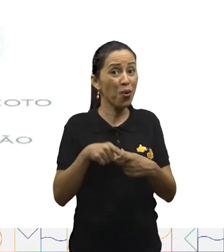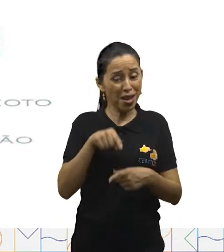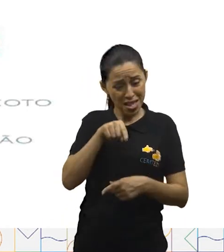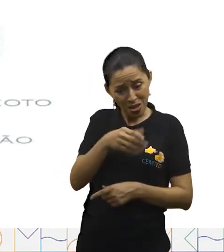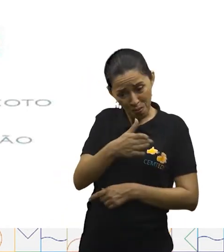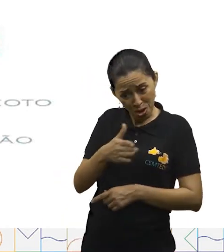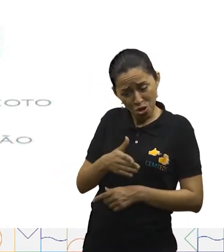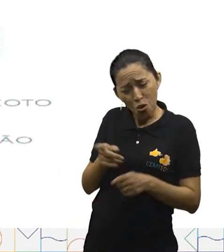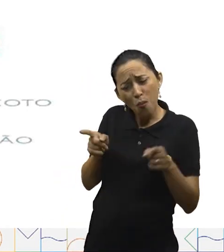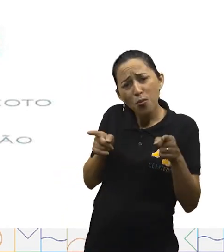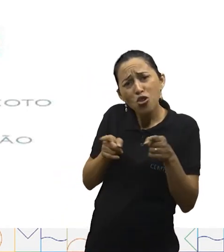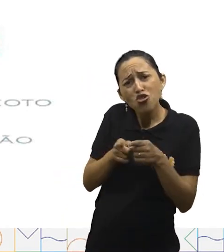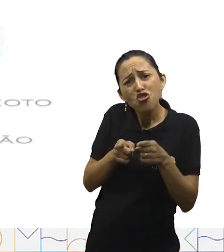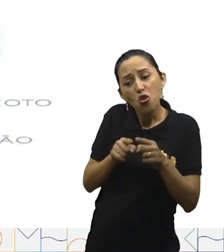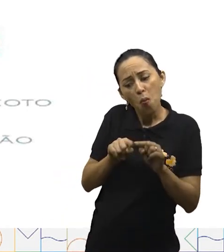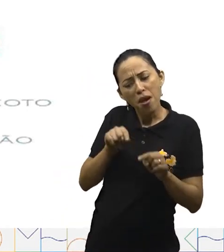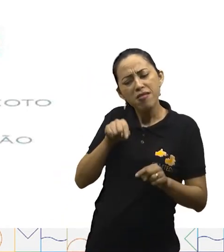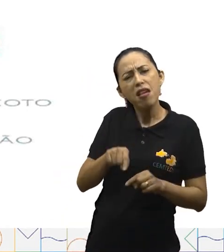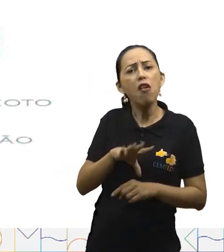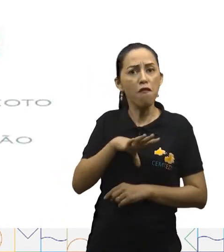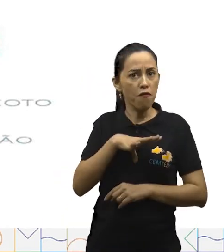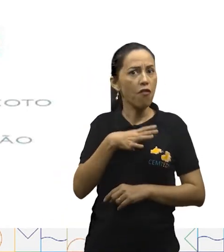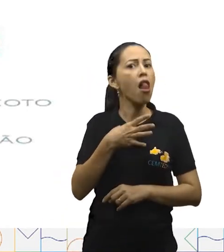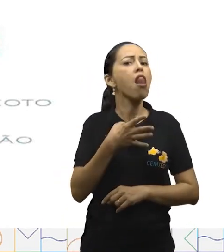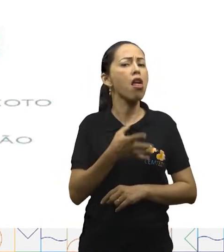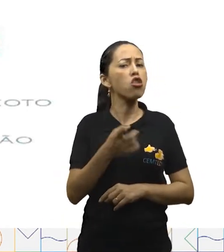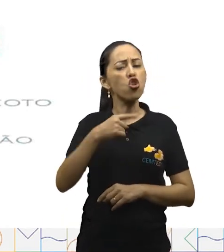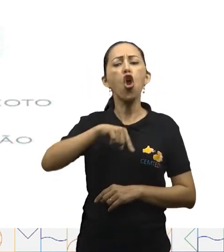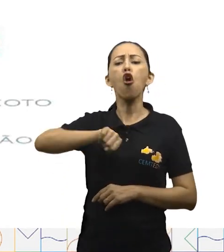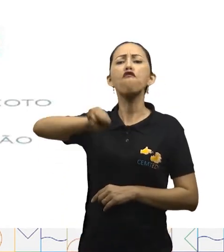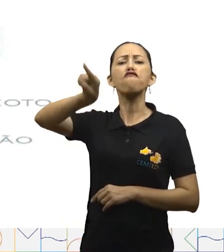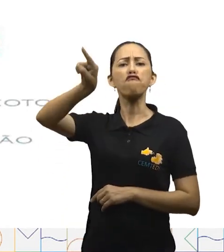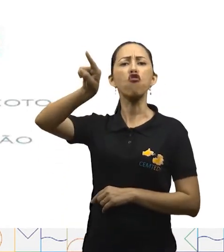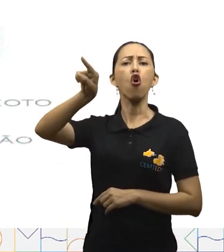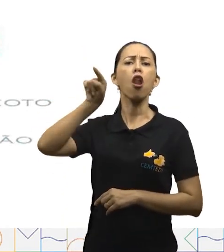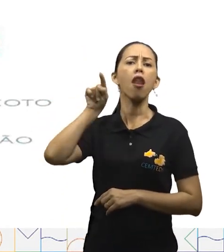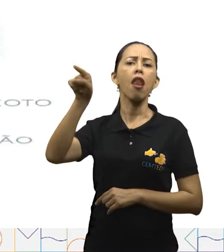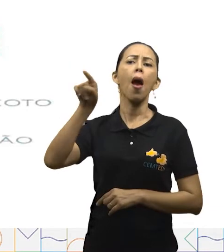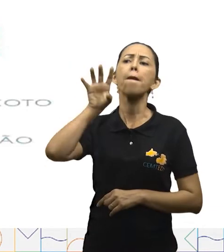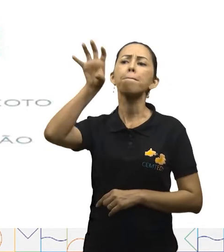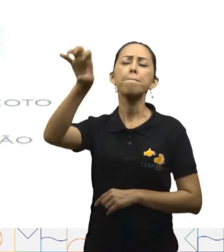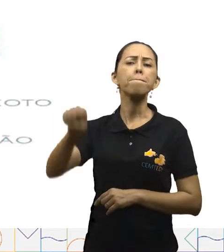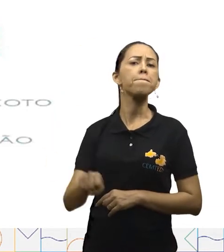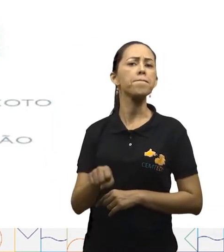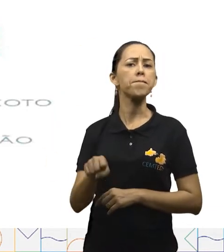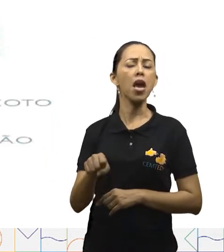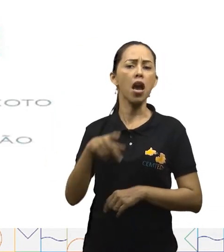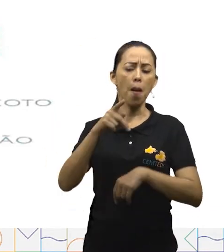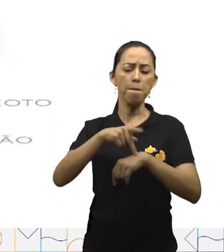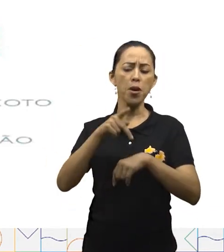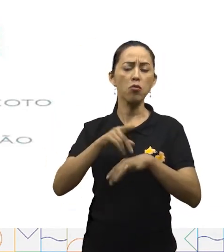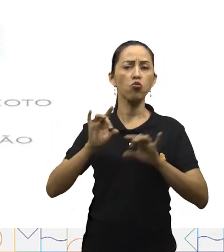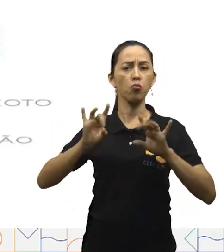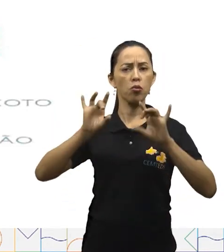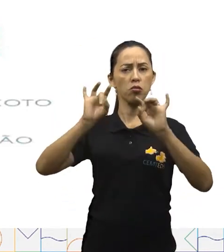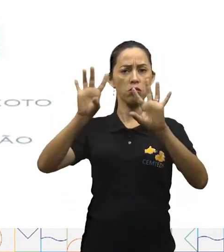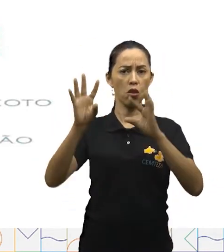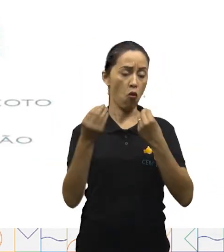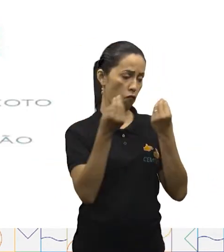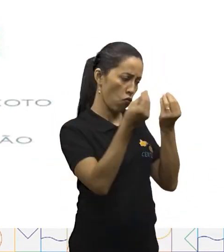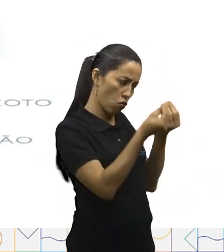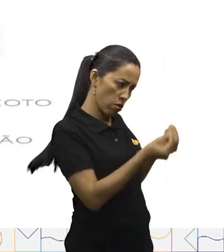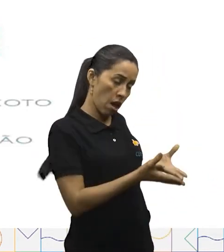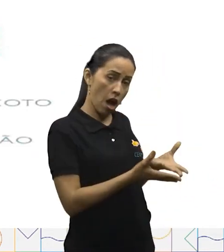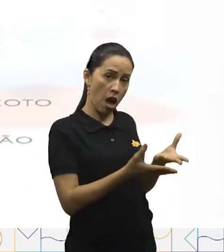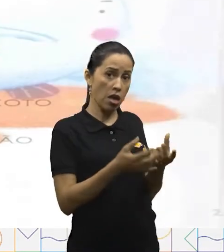muito valente. Eu vou já ao castelo buscar a pérola. Se ele não devolver, falo com o